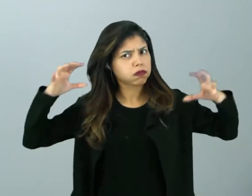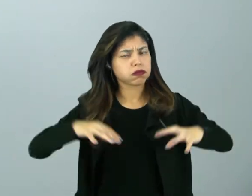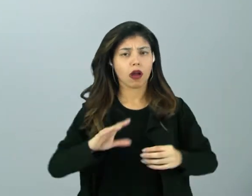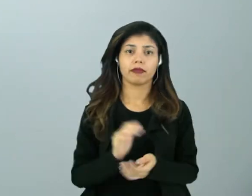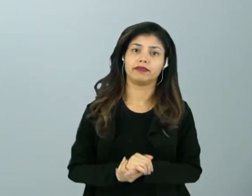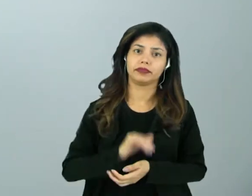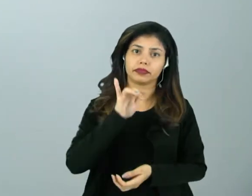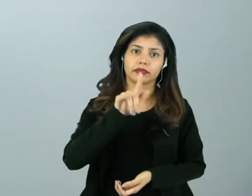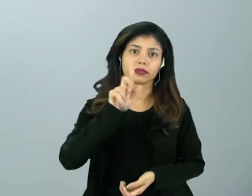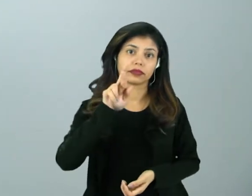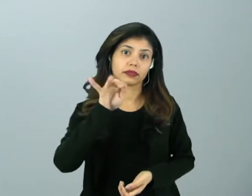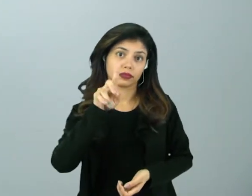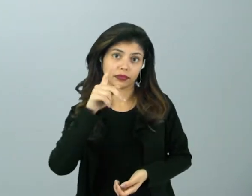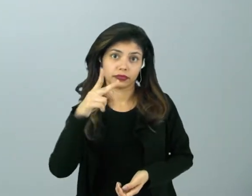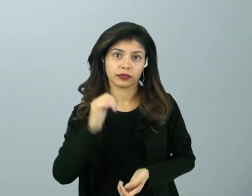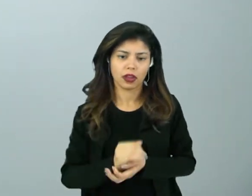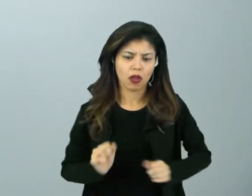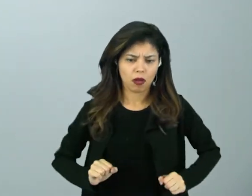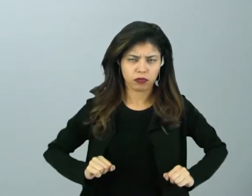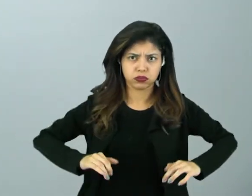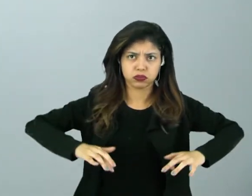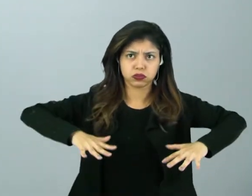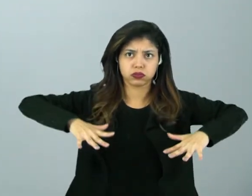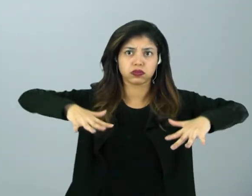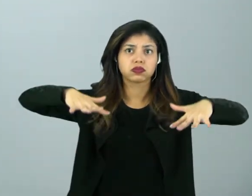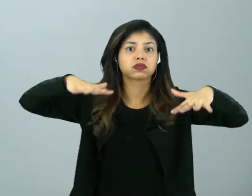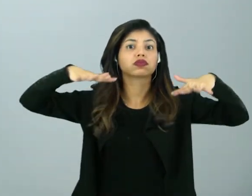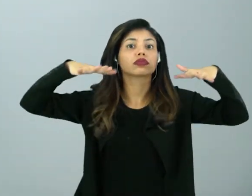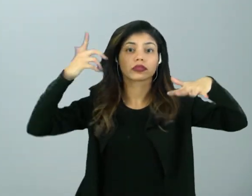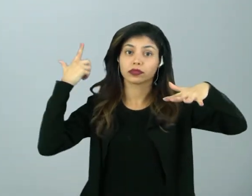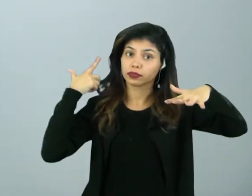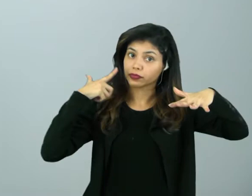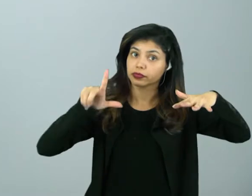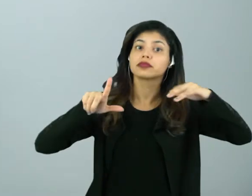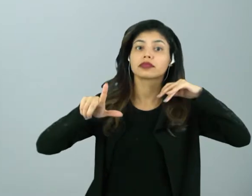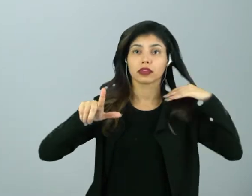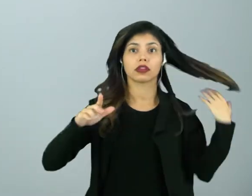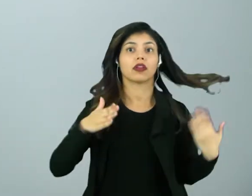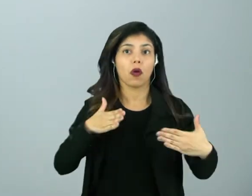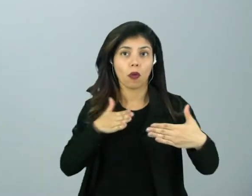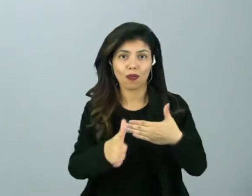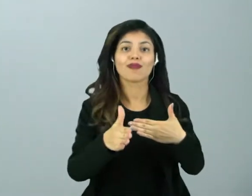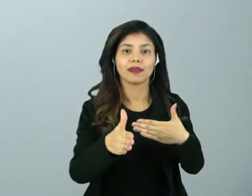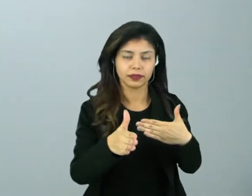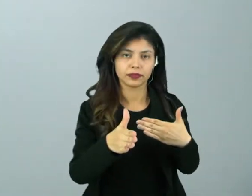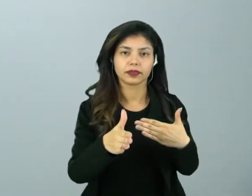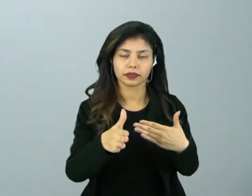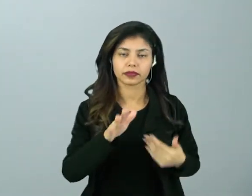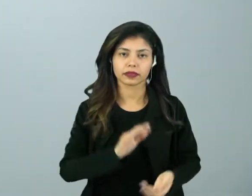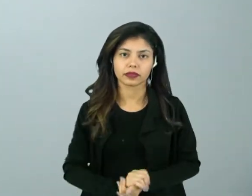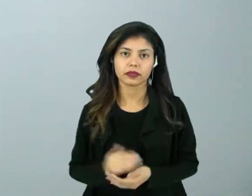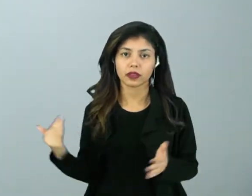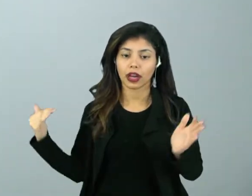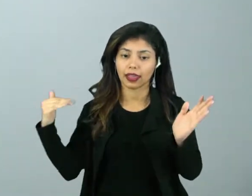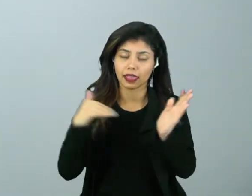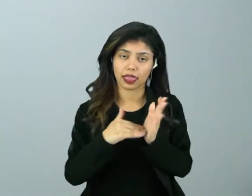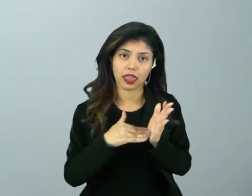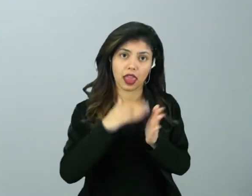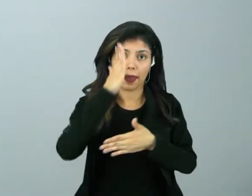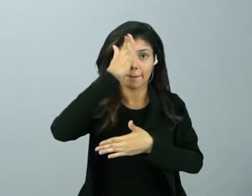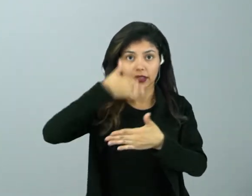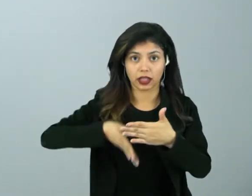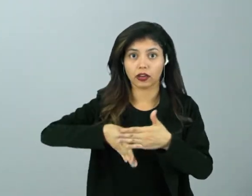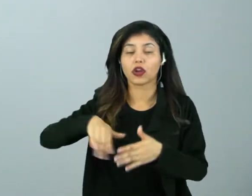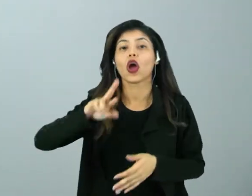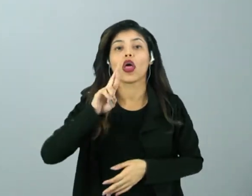igarapés, o volume de água é tamanho que às vezes eles conseguem romper na enxurrada até a metade do